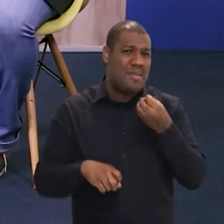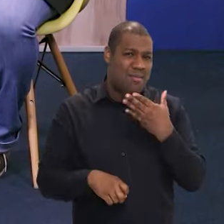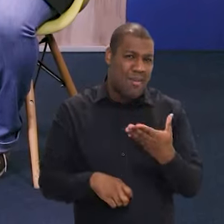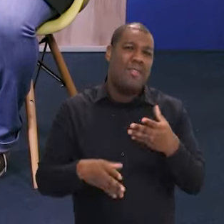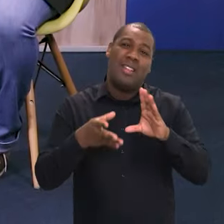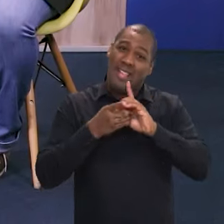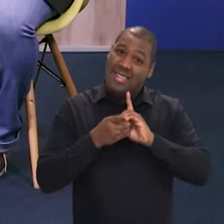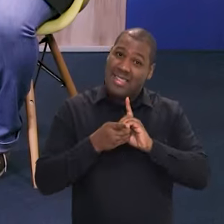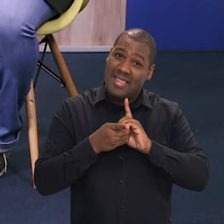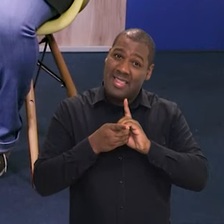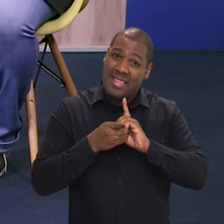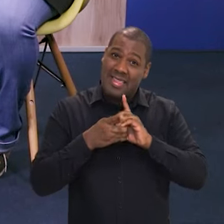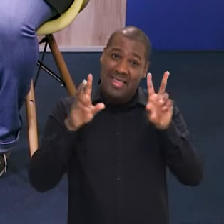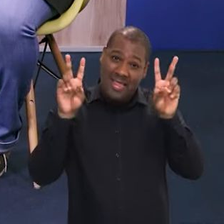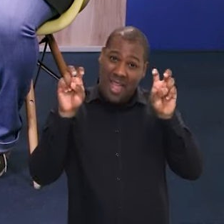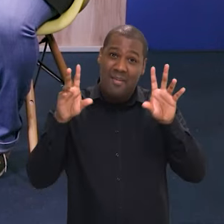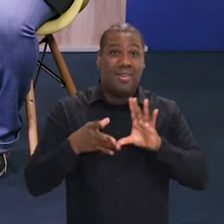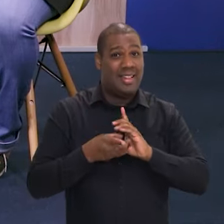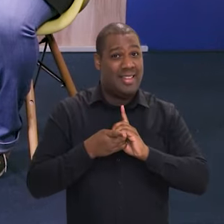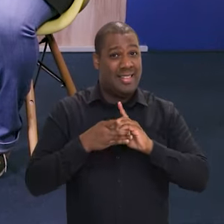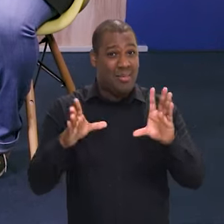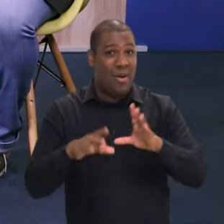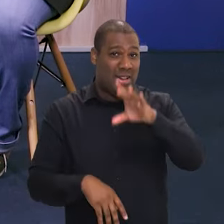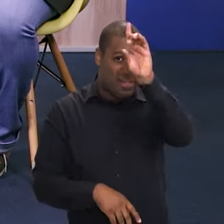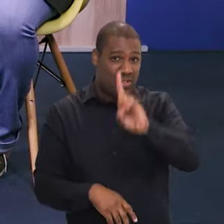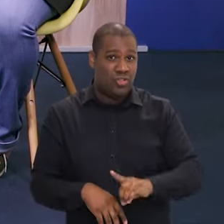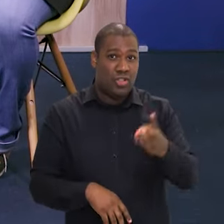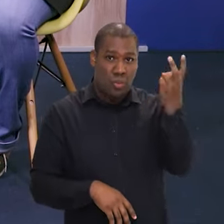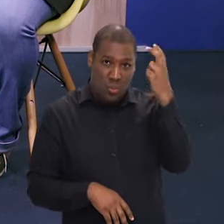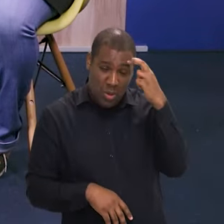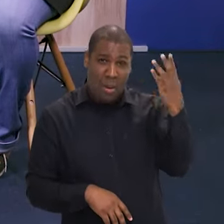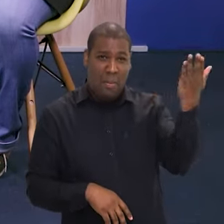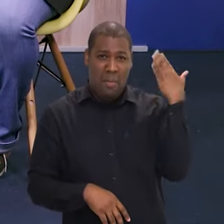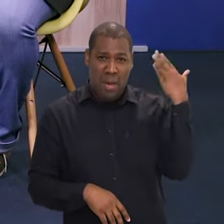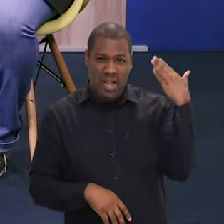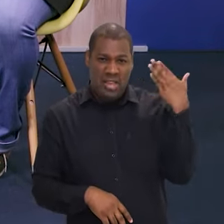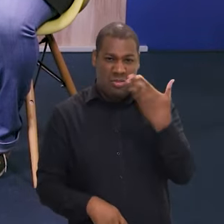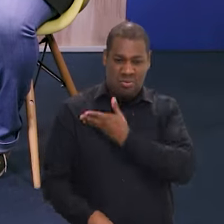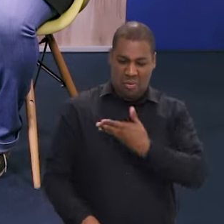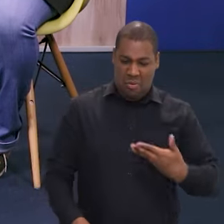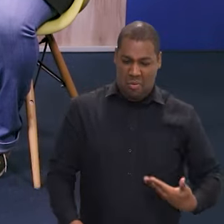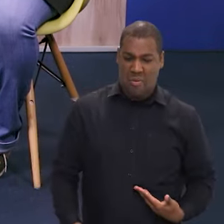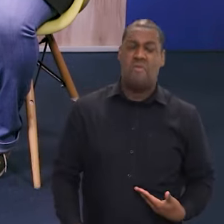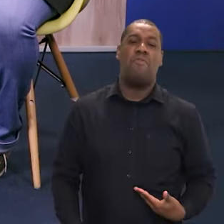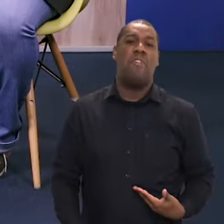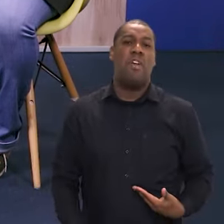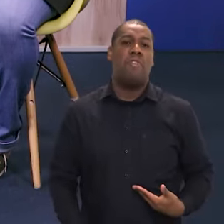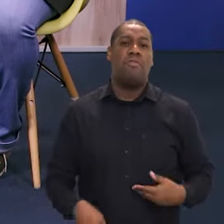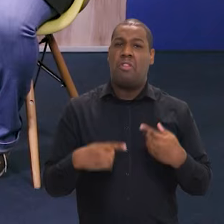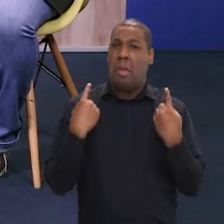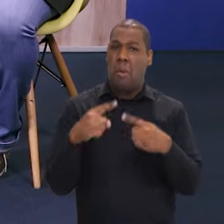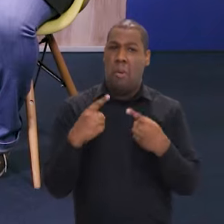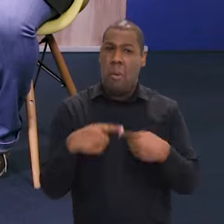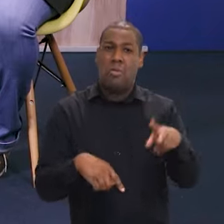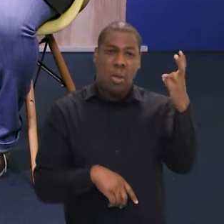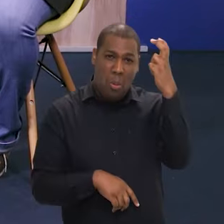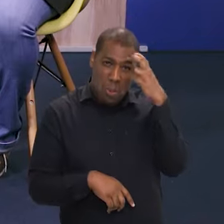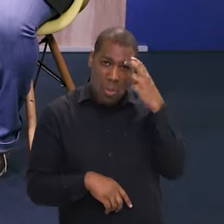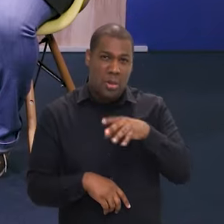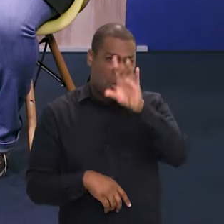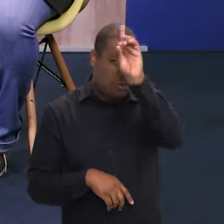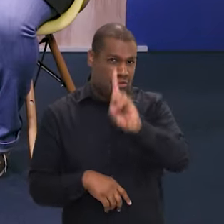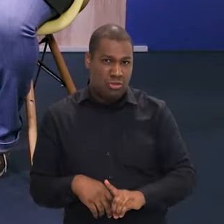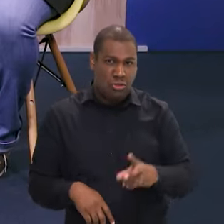Democracia e Direito à Cultura. Depois de um tempo sem termos esses direitos